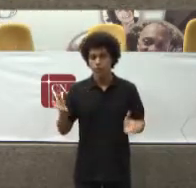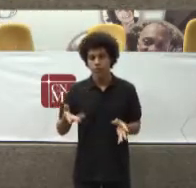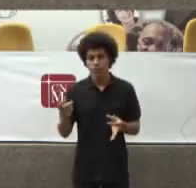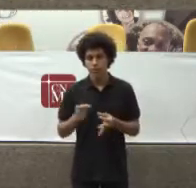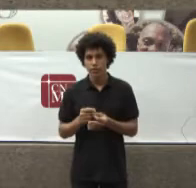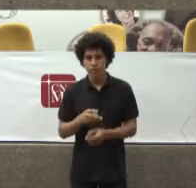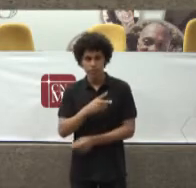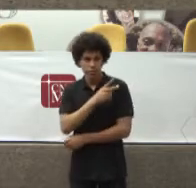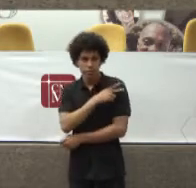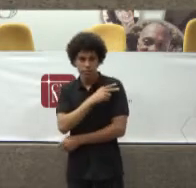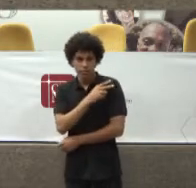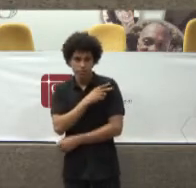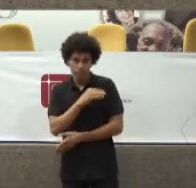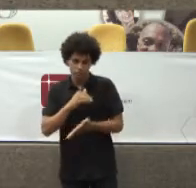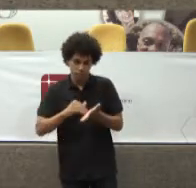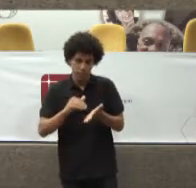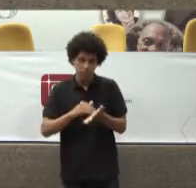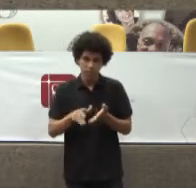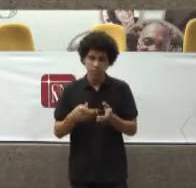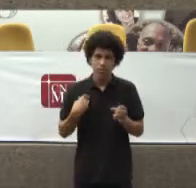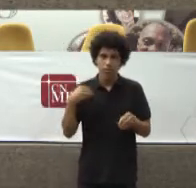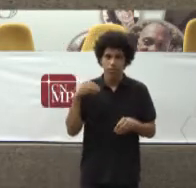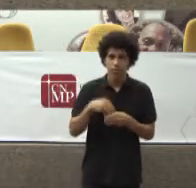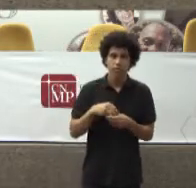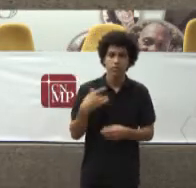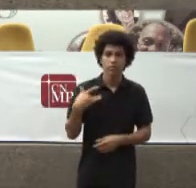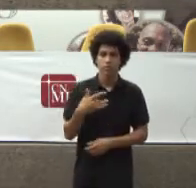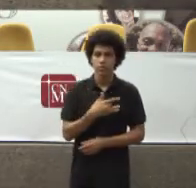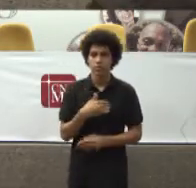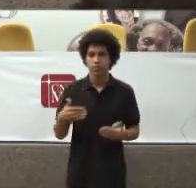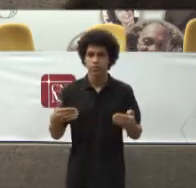Da Secretaria De Atenção Saúde Do Ministério Da Saúde